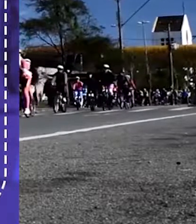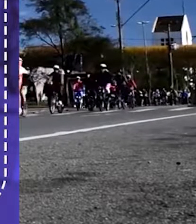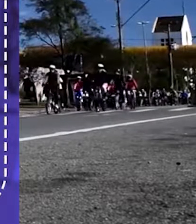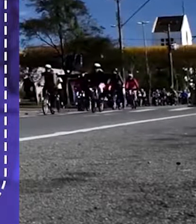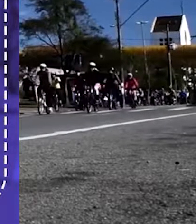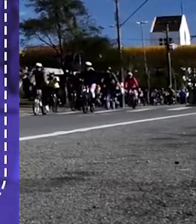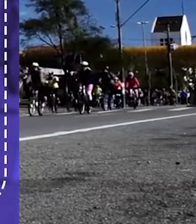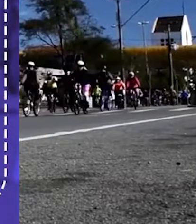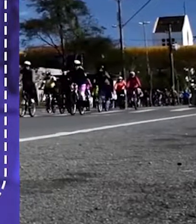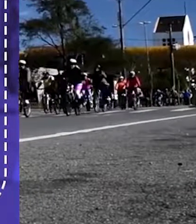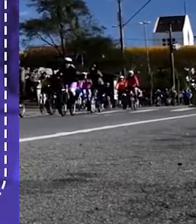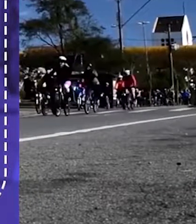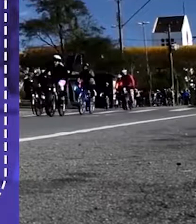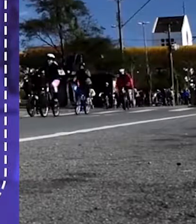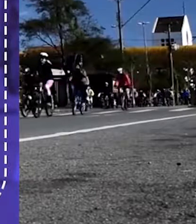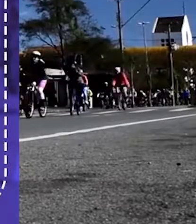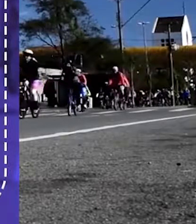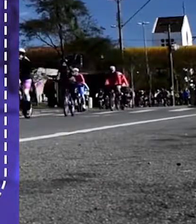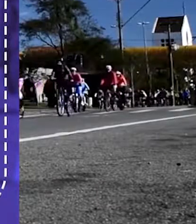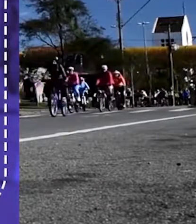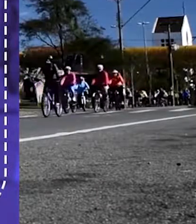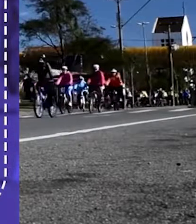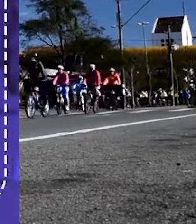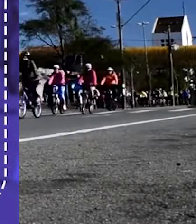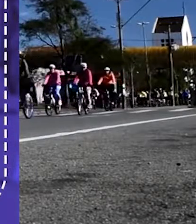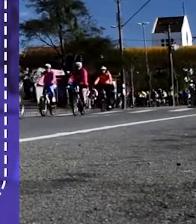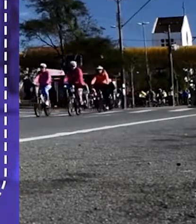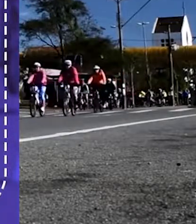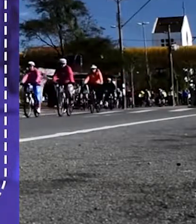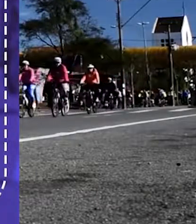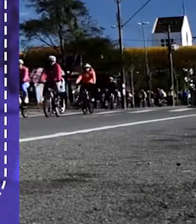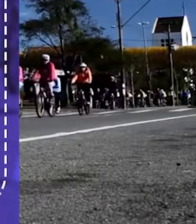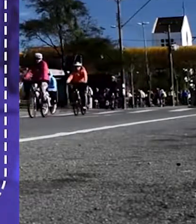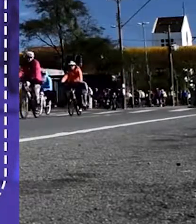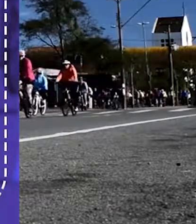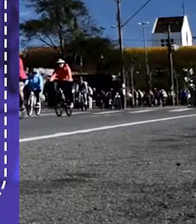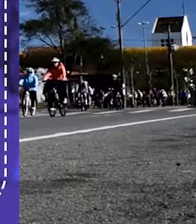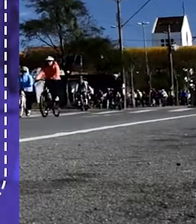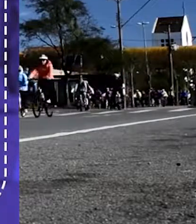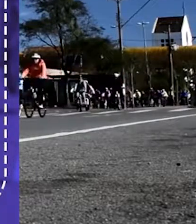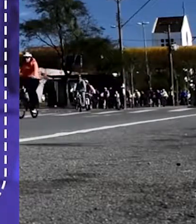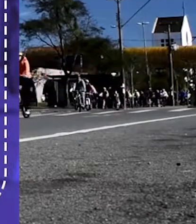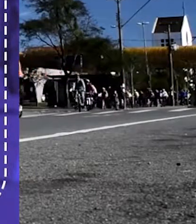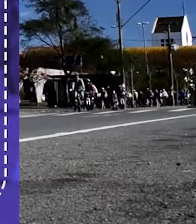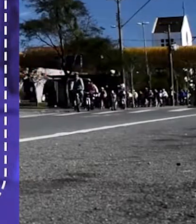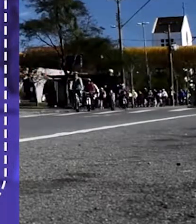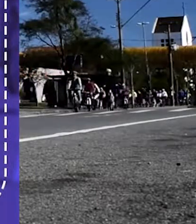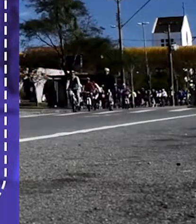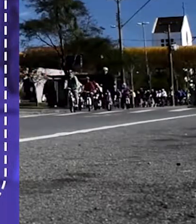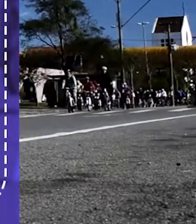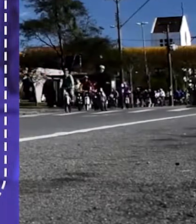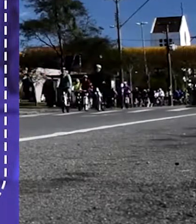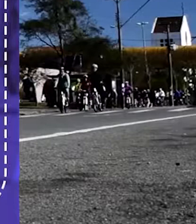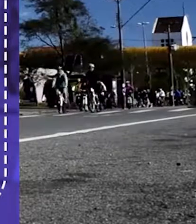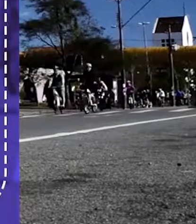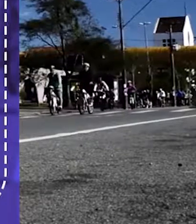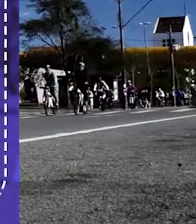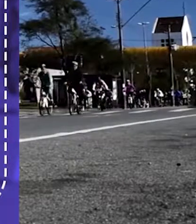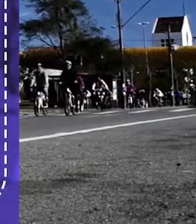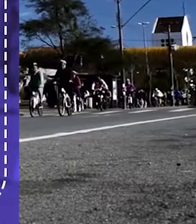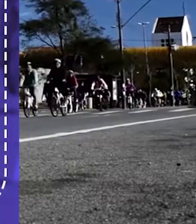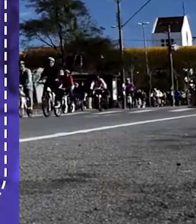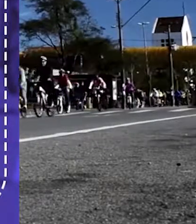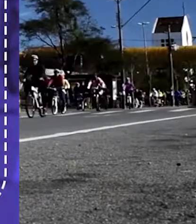E mais tarde vai ser realizada a primeira pedalada cristã. A concentração vai ser na Avenida Melvin Jones, em frente à Igreja